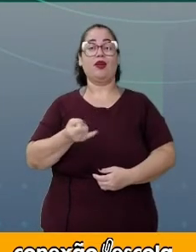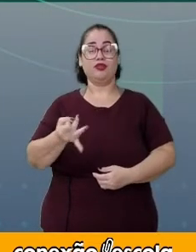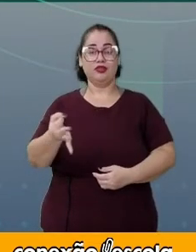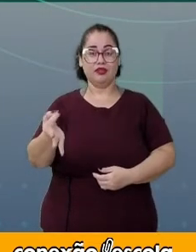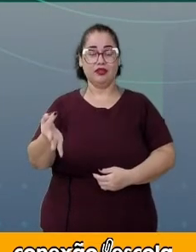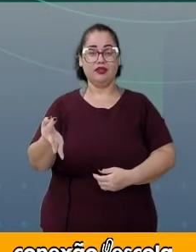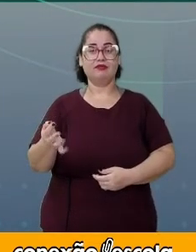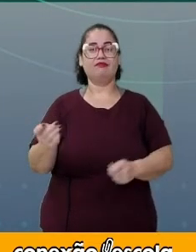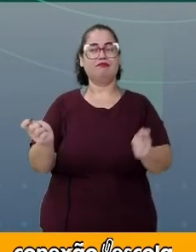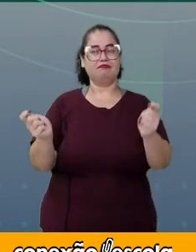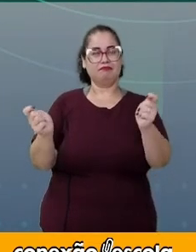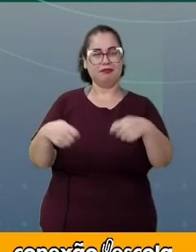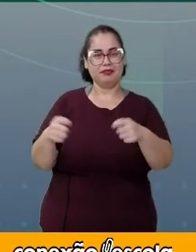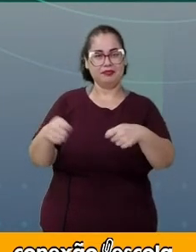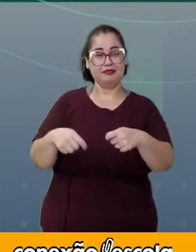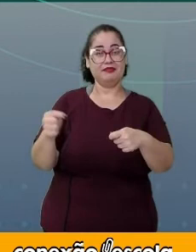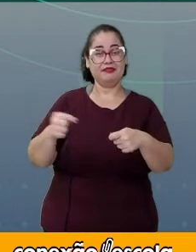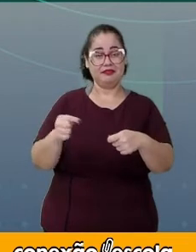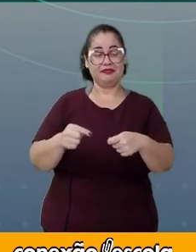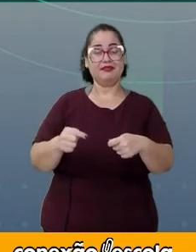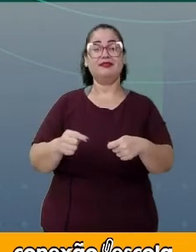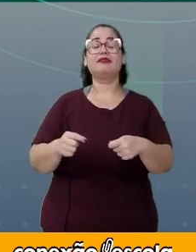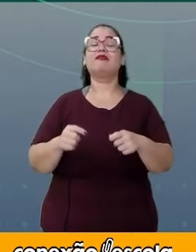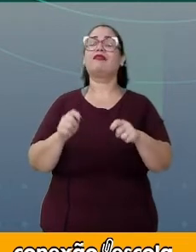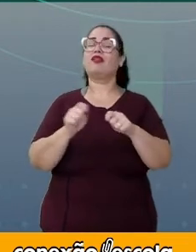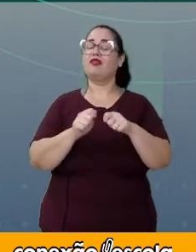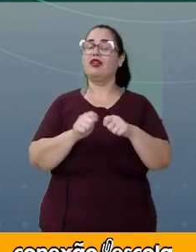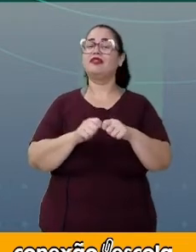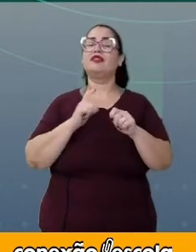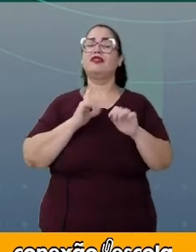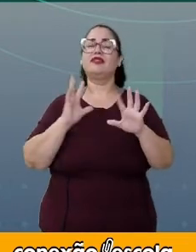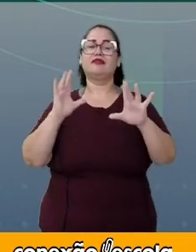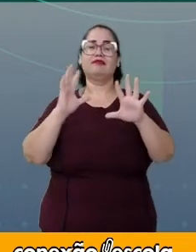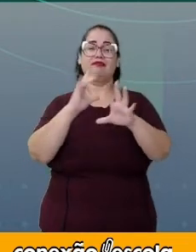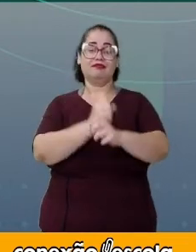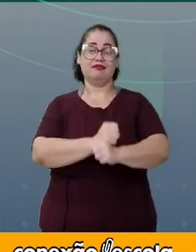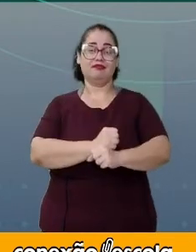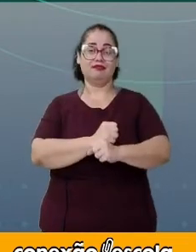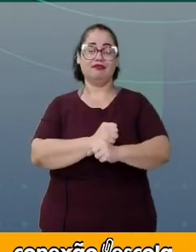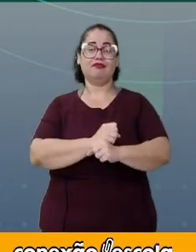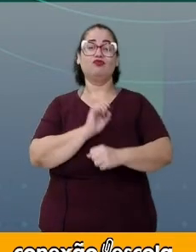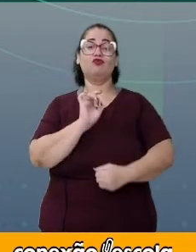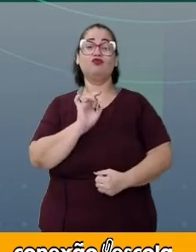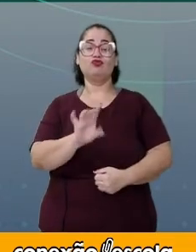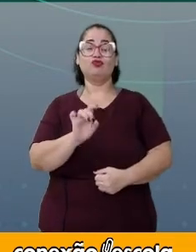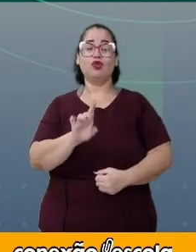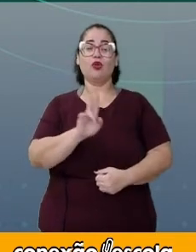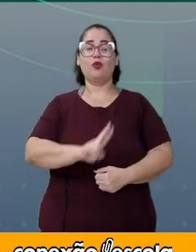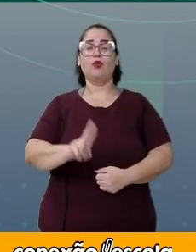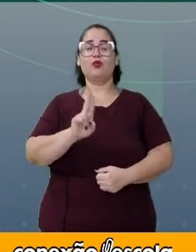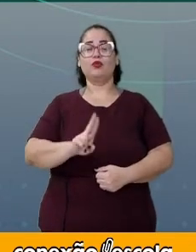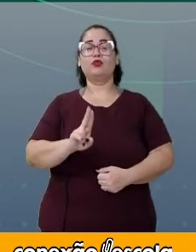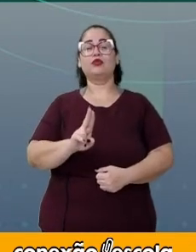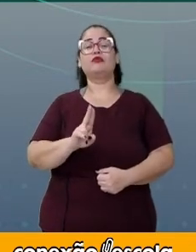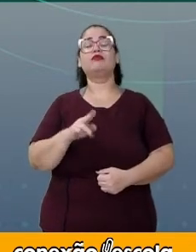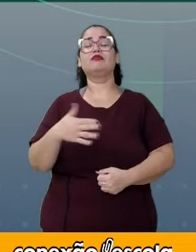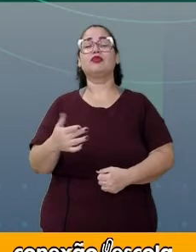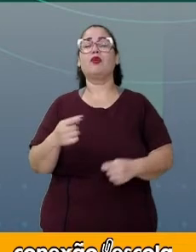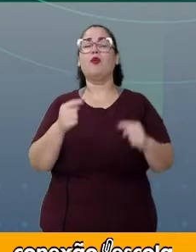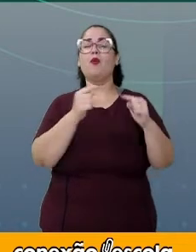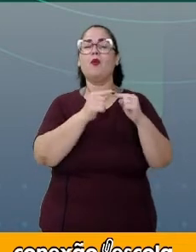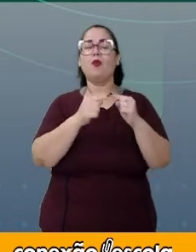de possibilidades, fazer o cálculo só utilizando